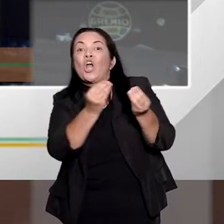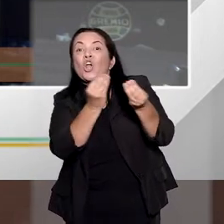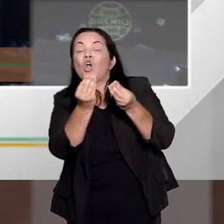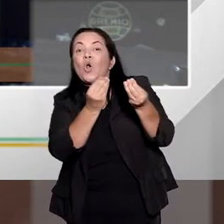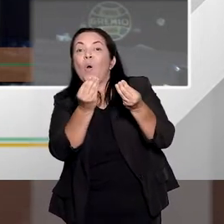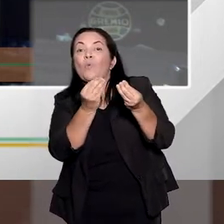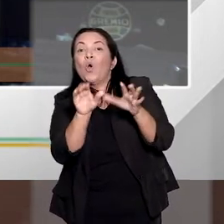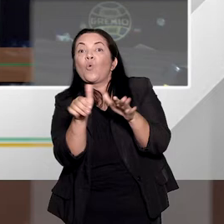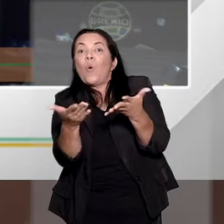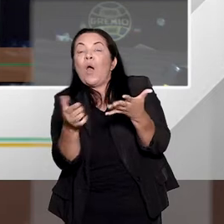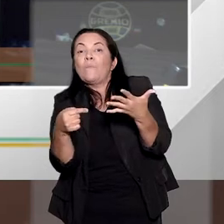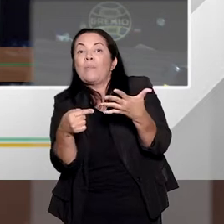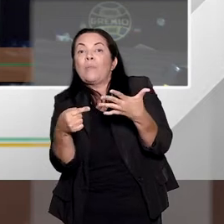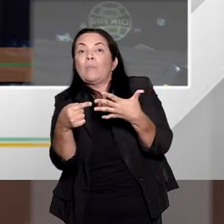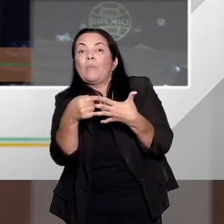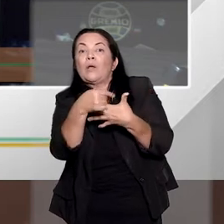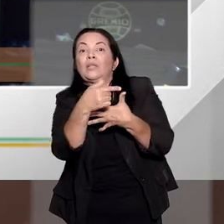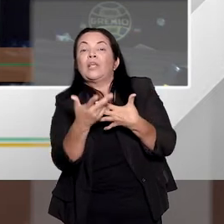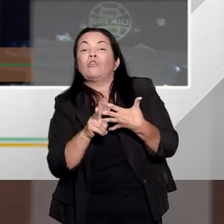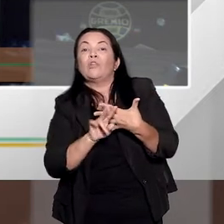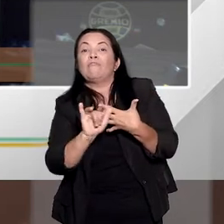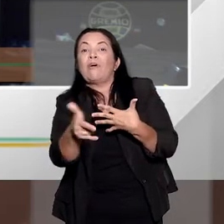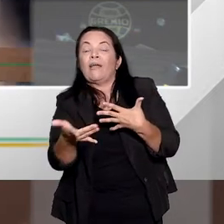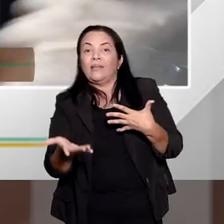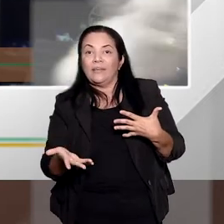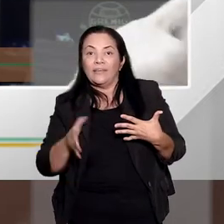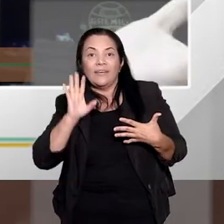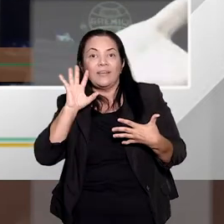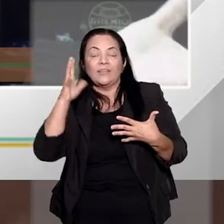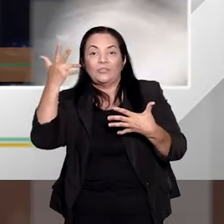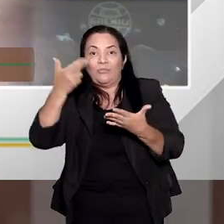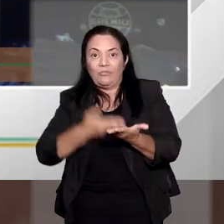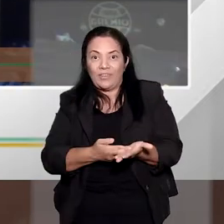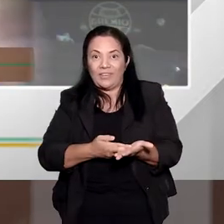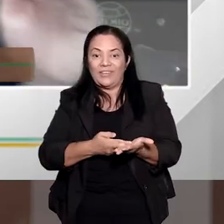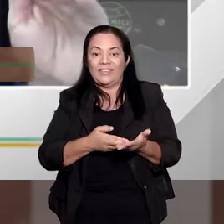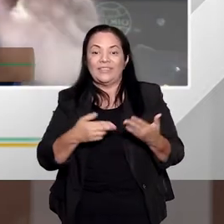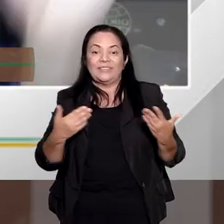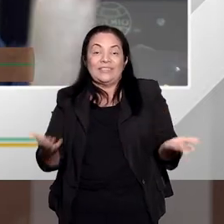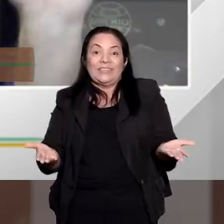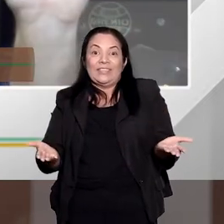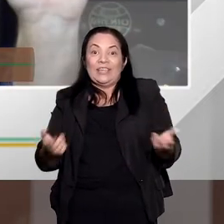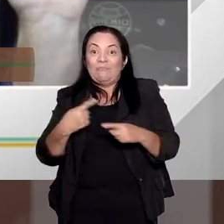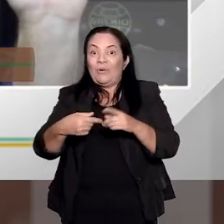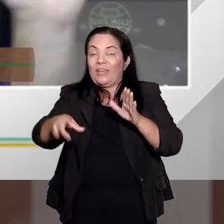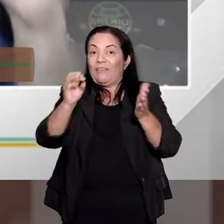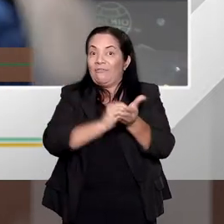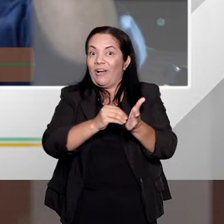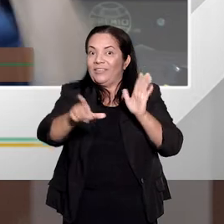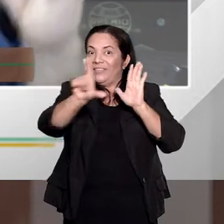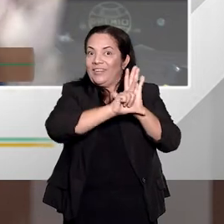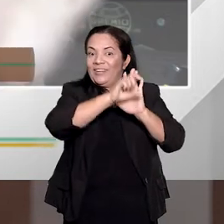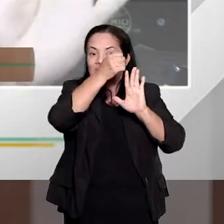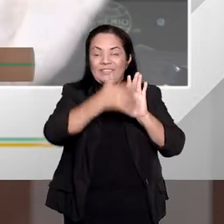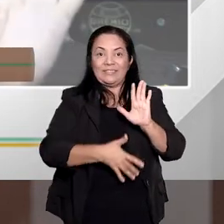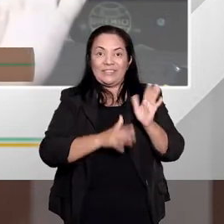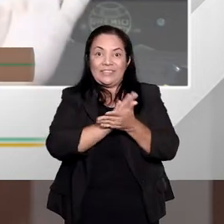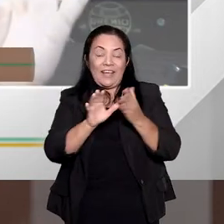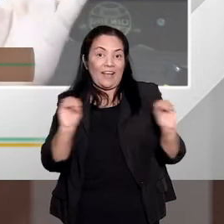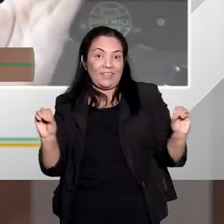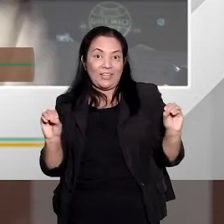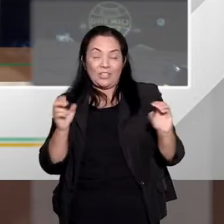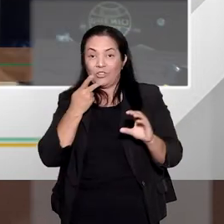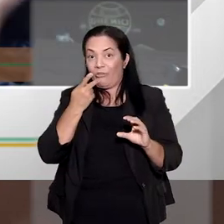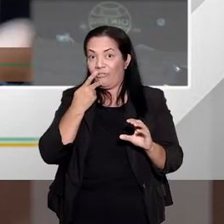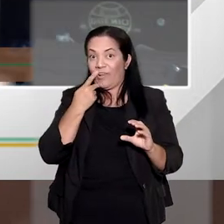em um ano, em dois anos, em três anos ou até mesmo não está fora da lei, teoricamente, pela lei até quatro